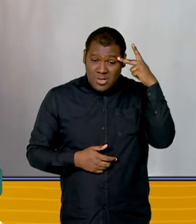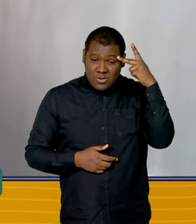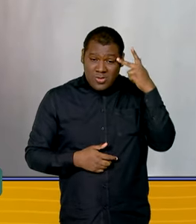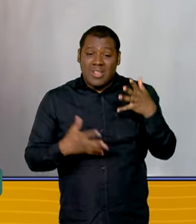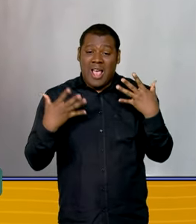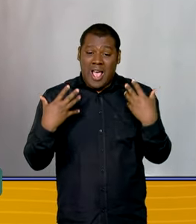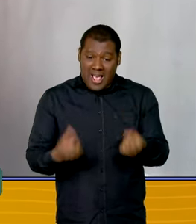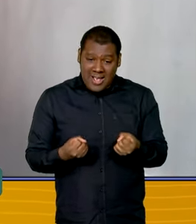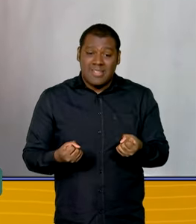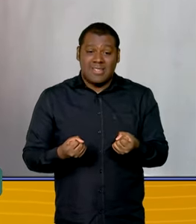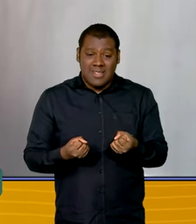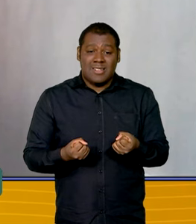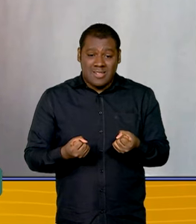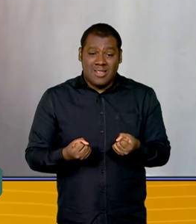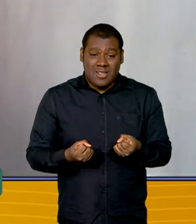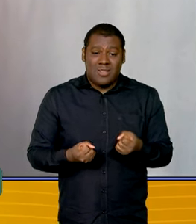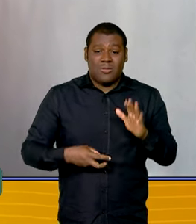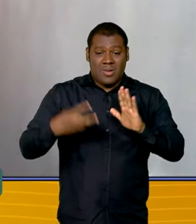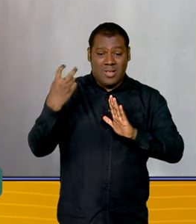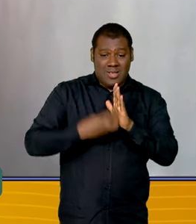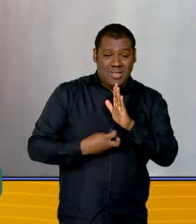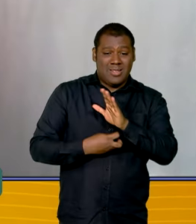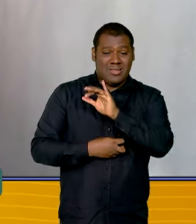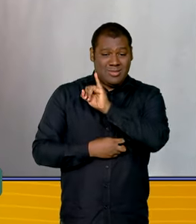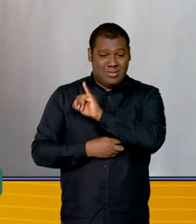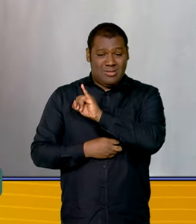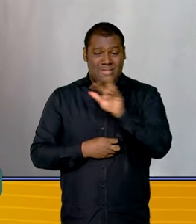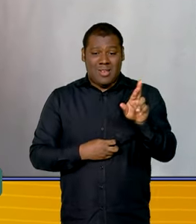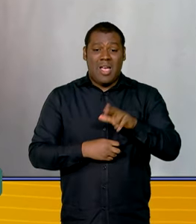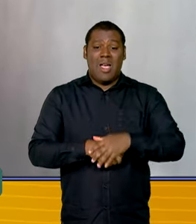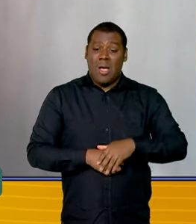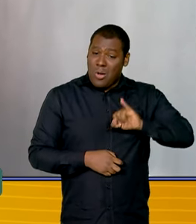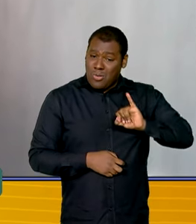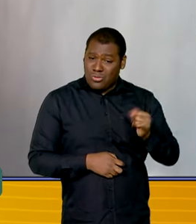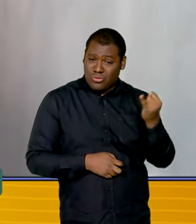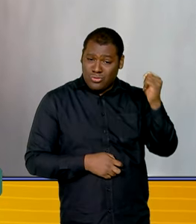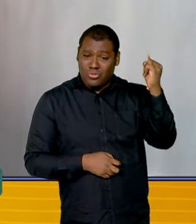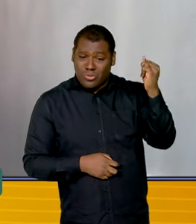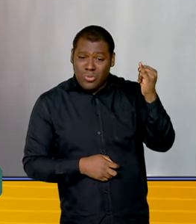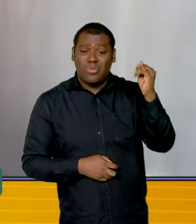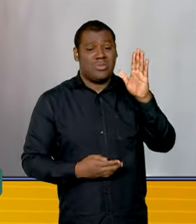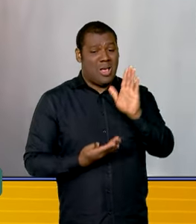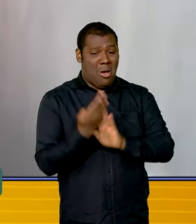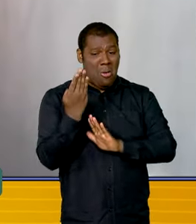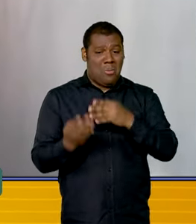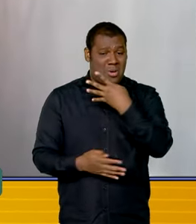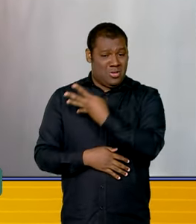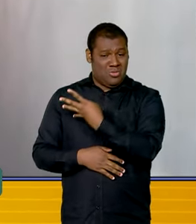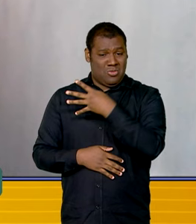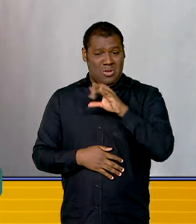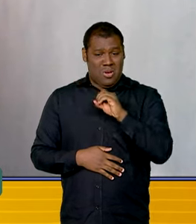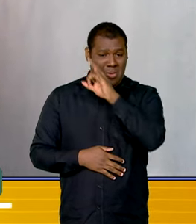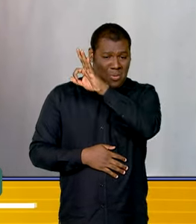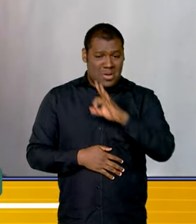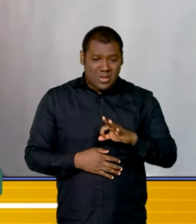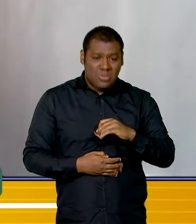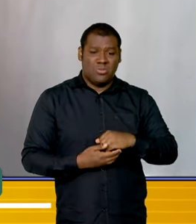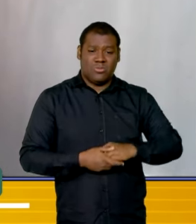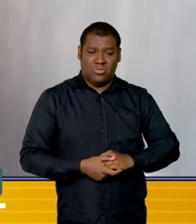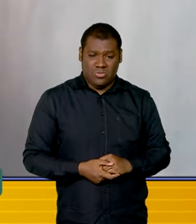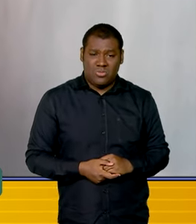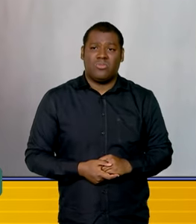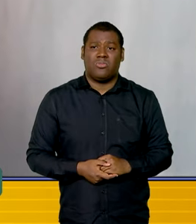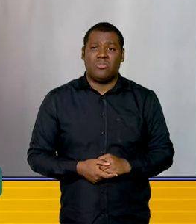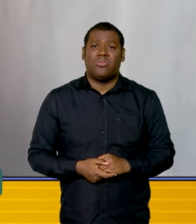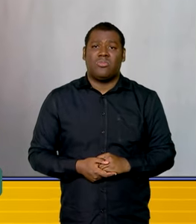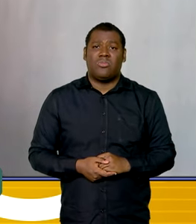conferir e transmitir, ela está com um volume muito alto, quase 40% de todas as declarações que chegaram até agora usaram